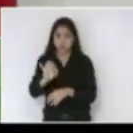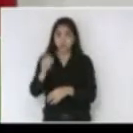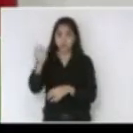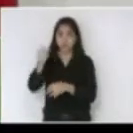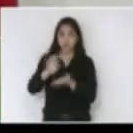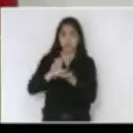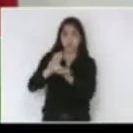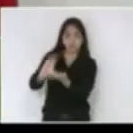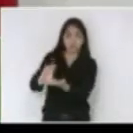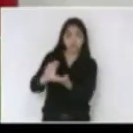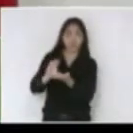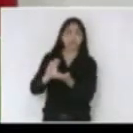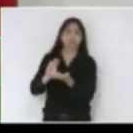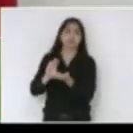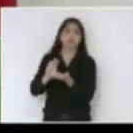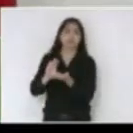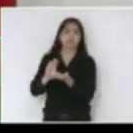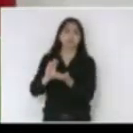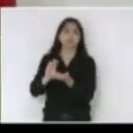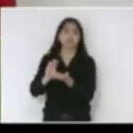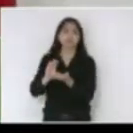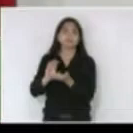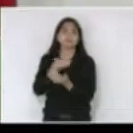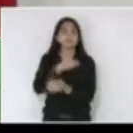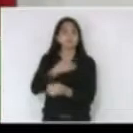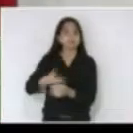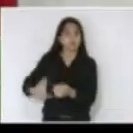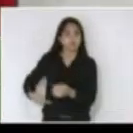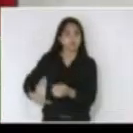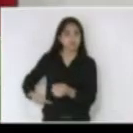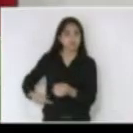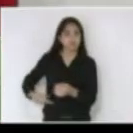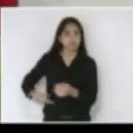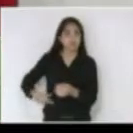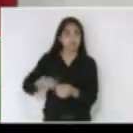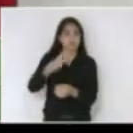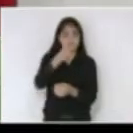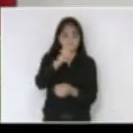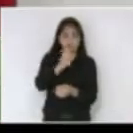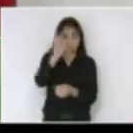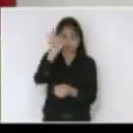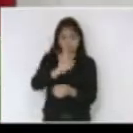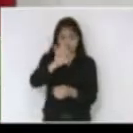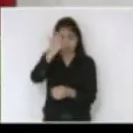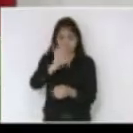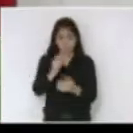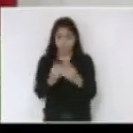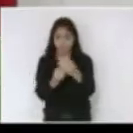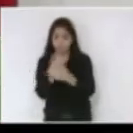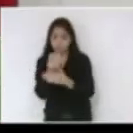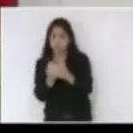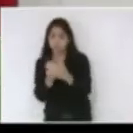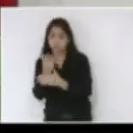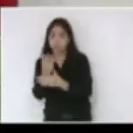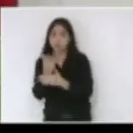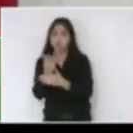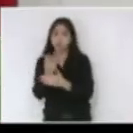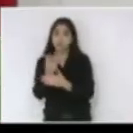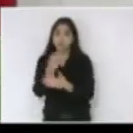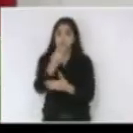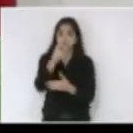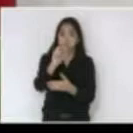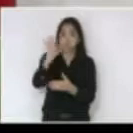financiamento do governo do estado ou da Celeste que é deputado Mauro e 20% do produtor e ainda os 20% do